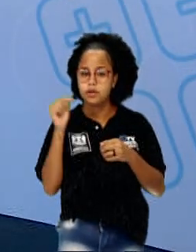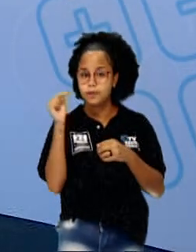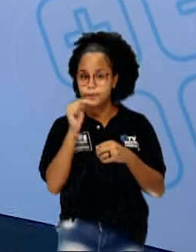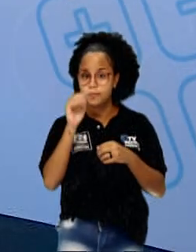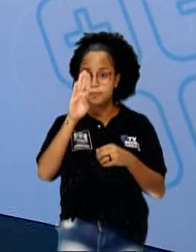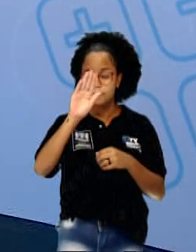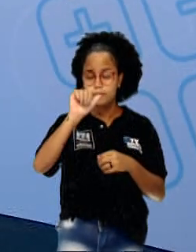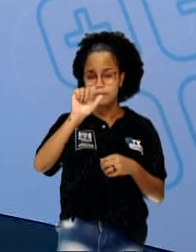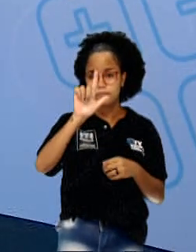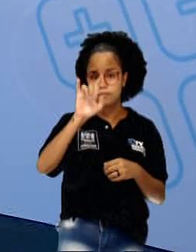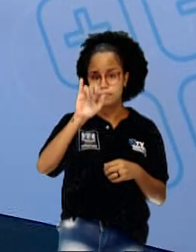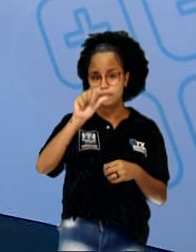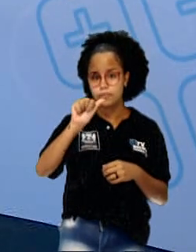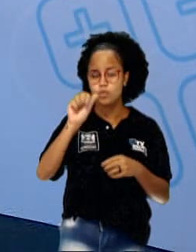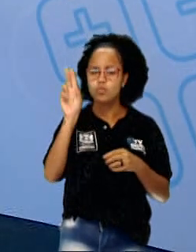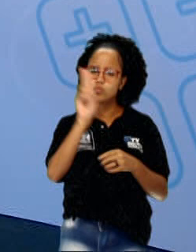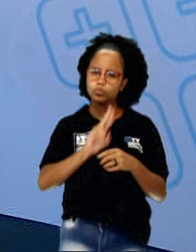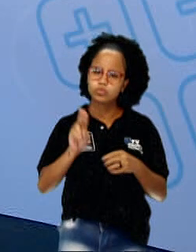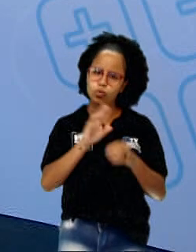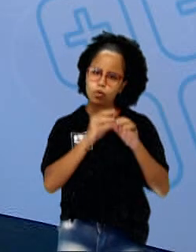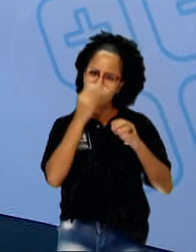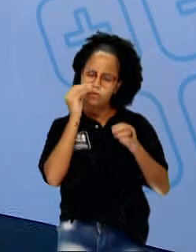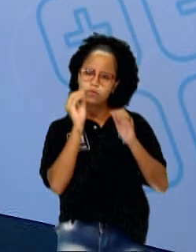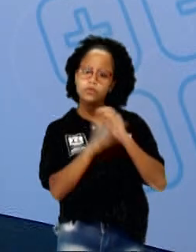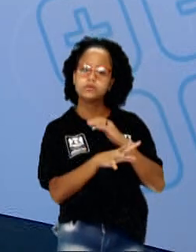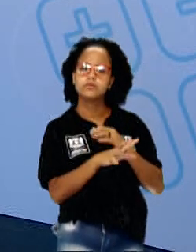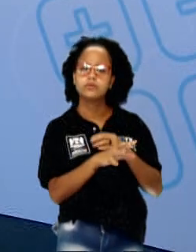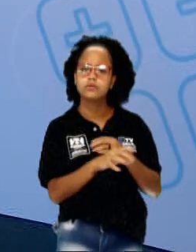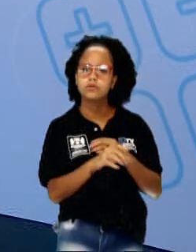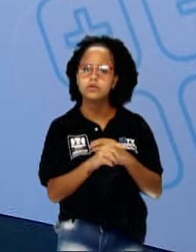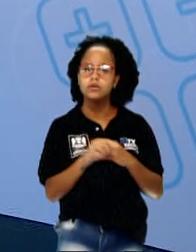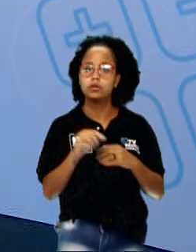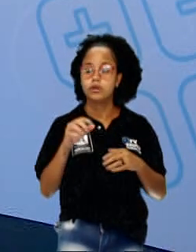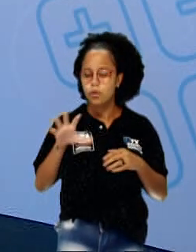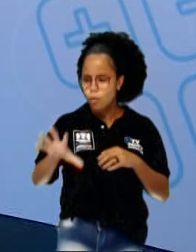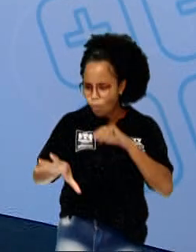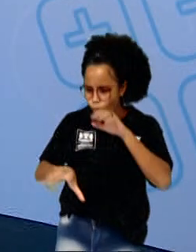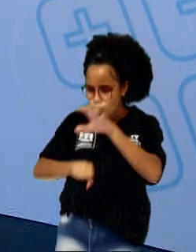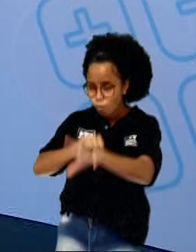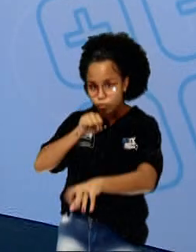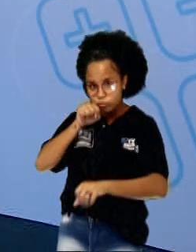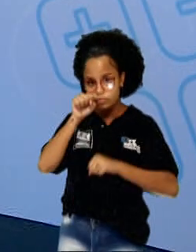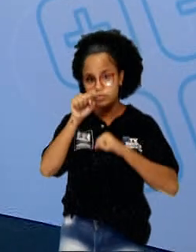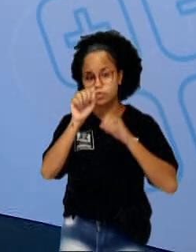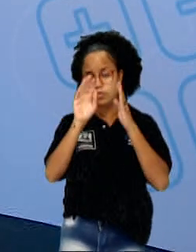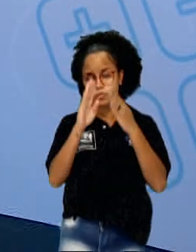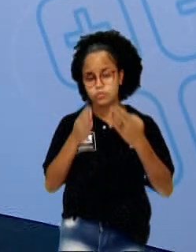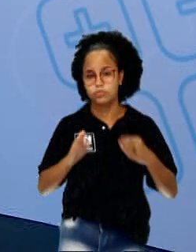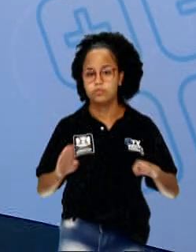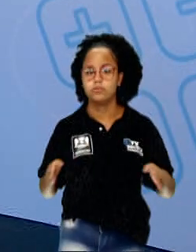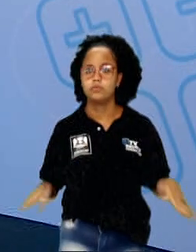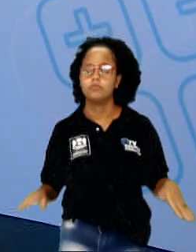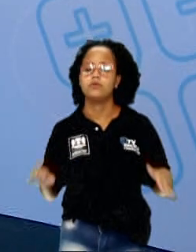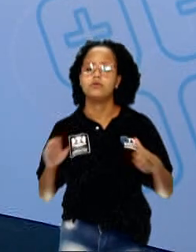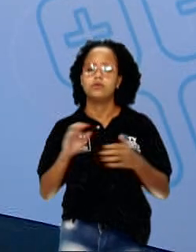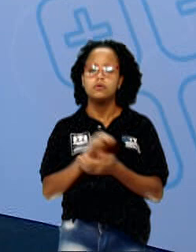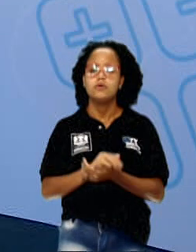o artista usou lixo. Que na verdade, esse lixo foi achado no mar. Plástico, papel,